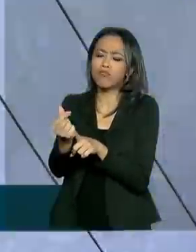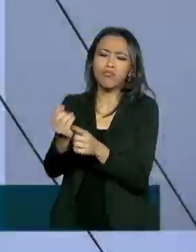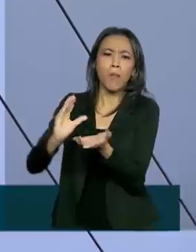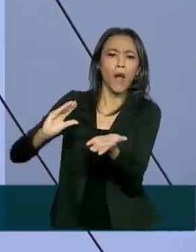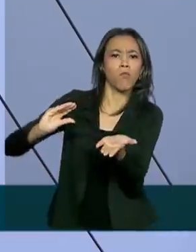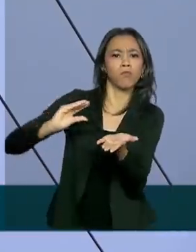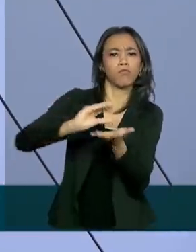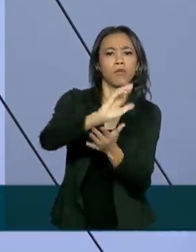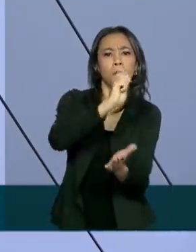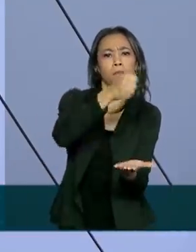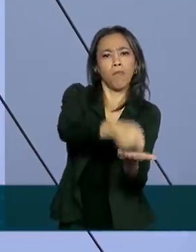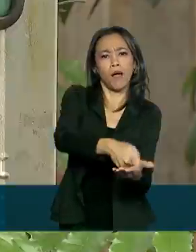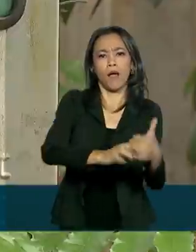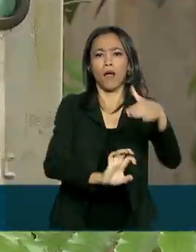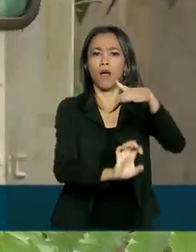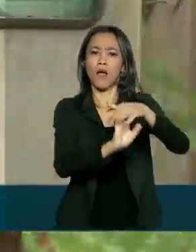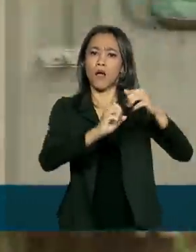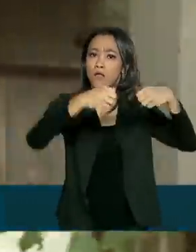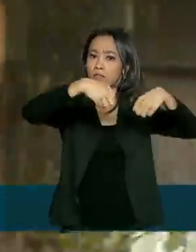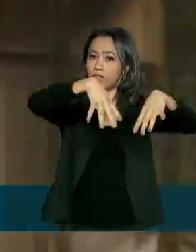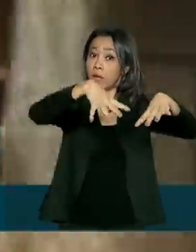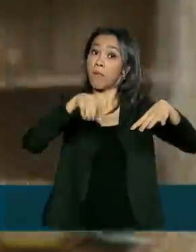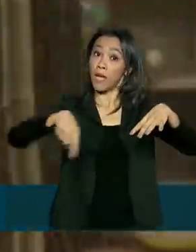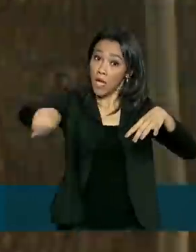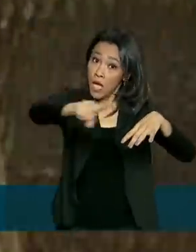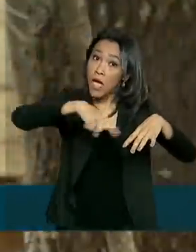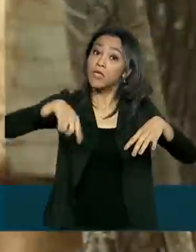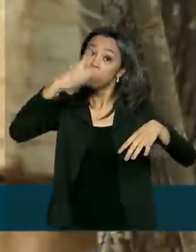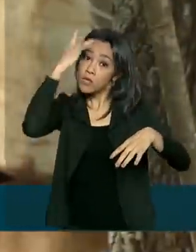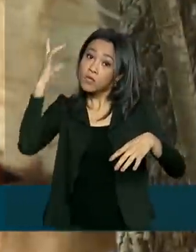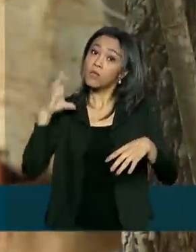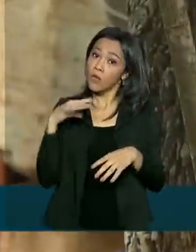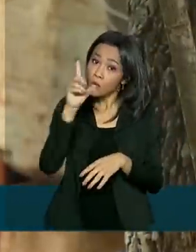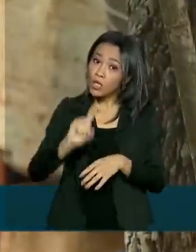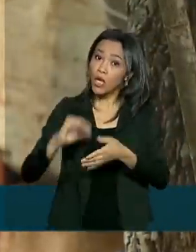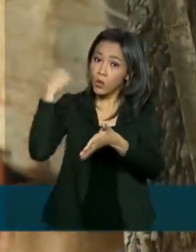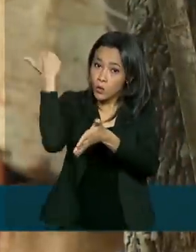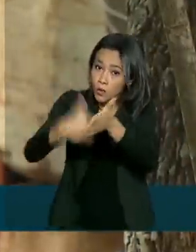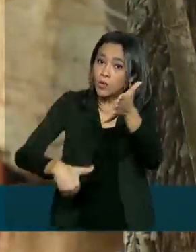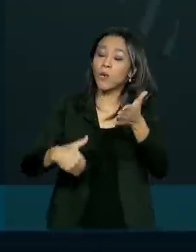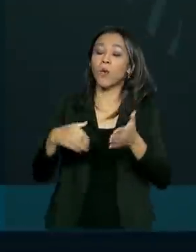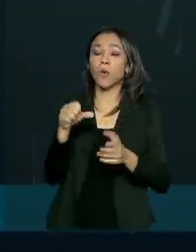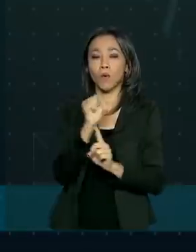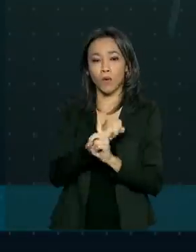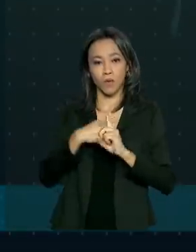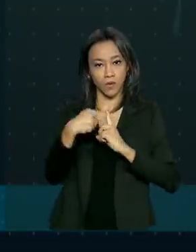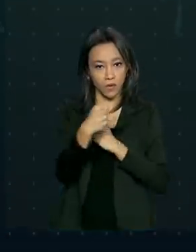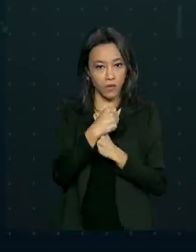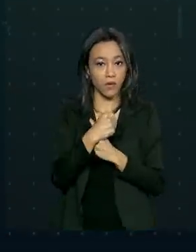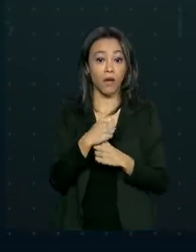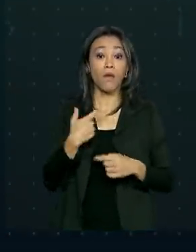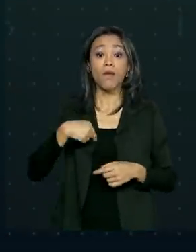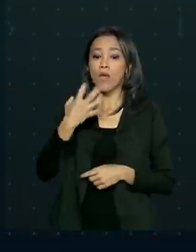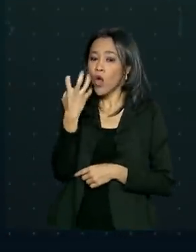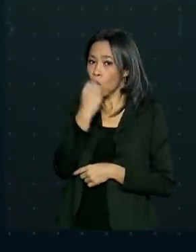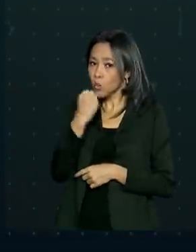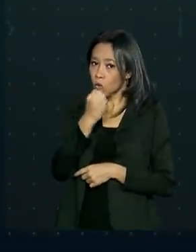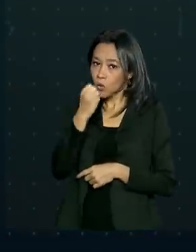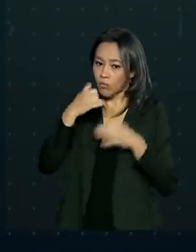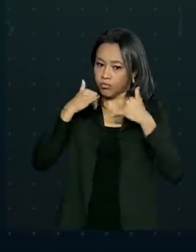cobrir os descontos para os consumidores beneficiados pela tarifa social. Quem consome até